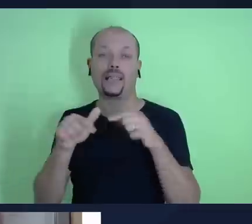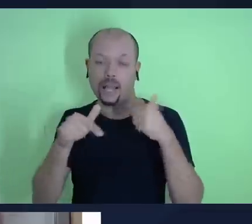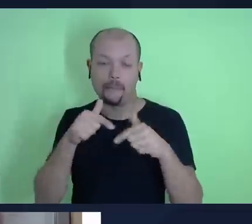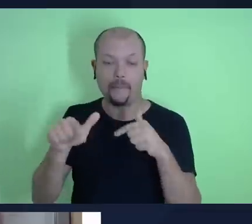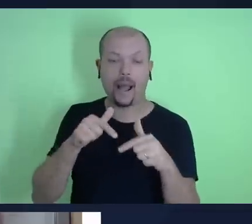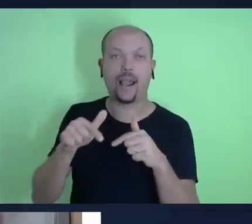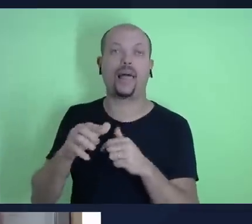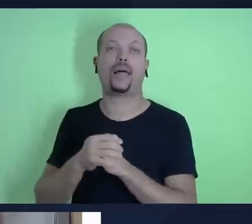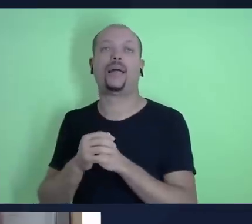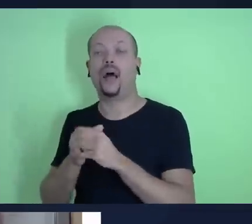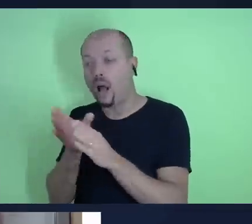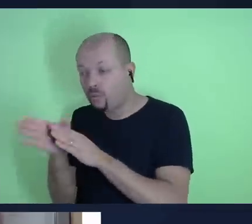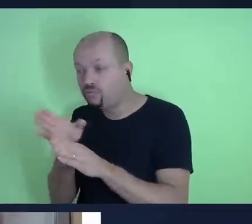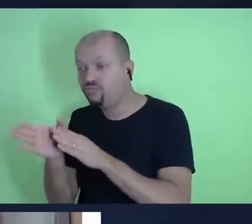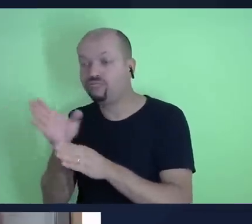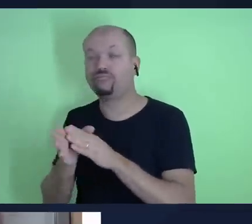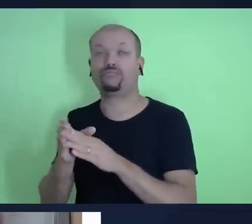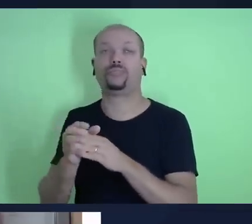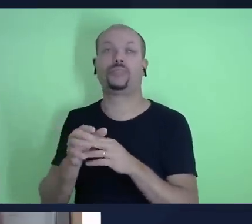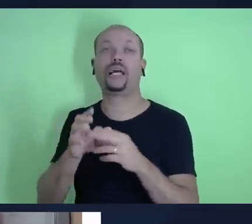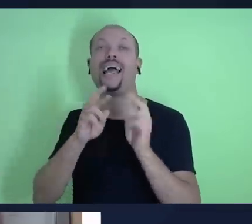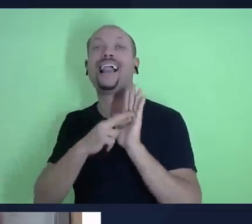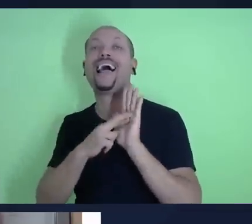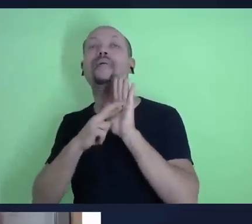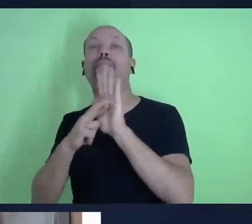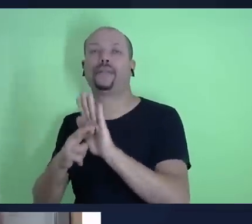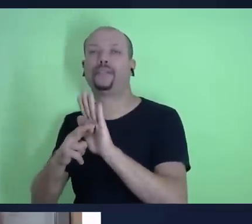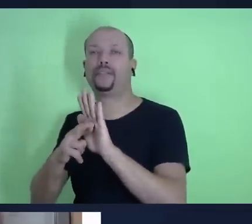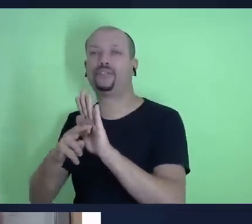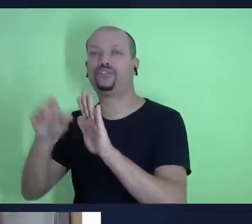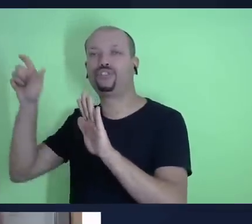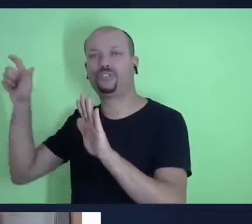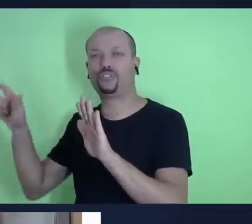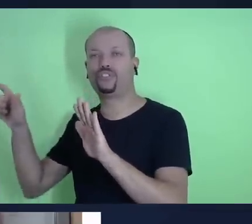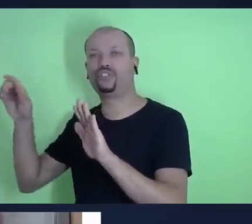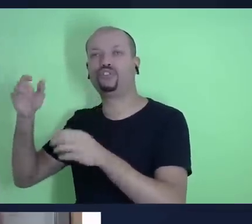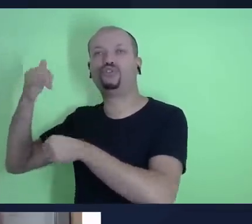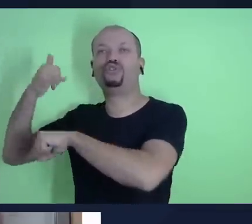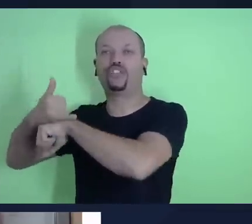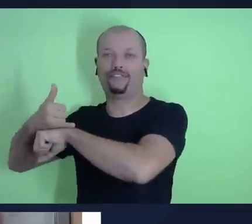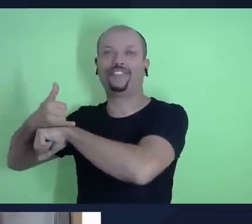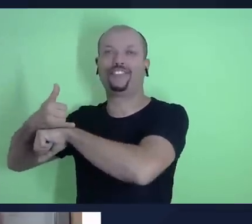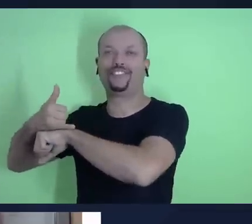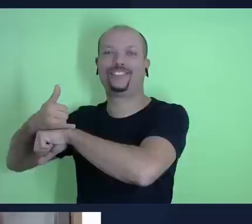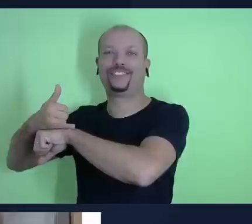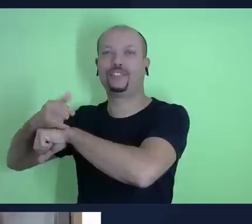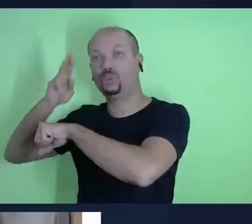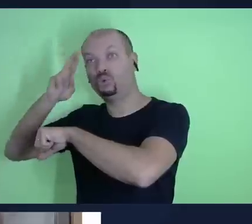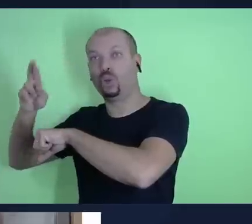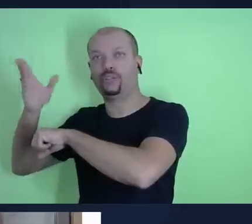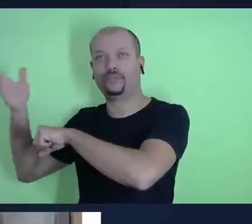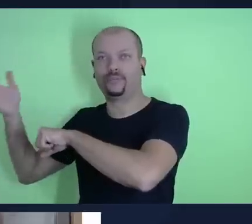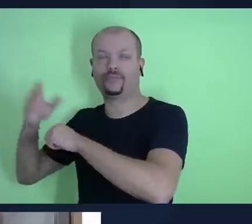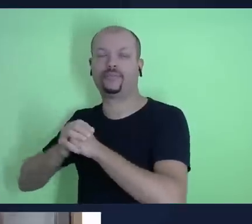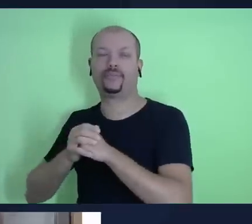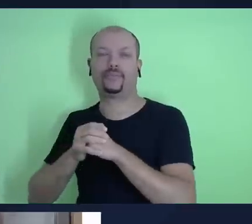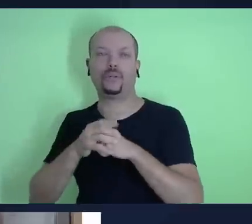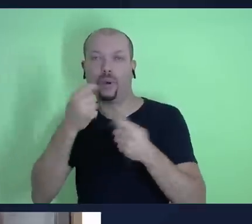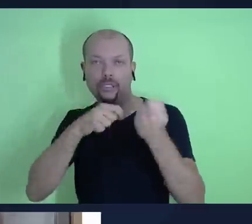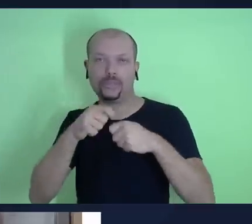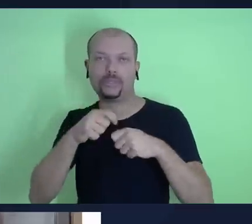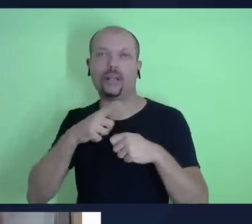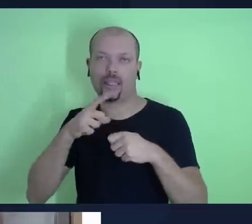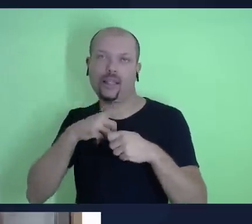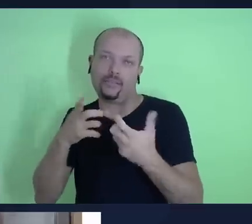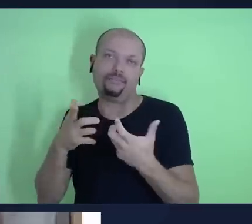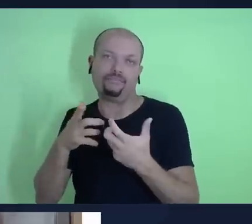administrativo ou aqueles que são os detentores das ações dessa empresa então o administrador tem essa função ele serve